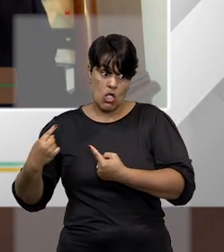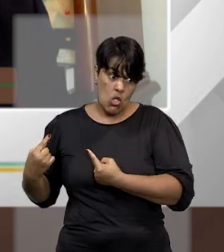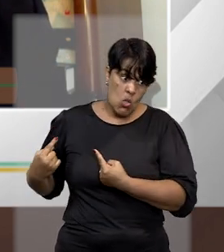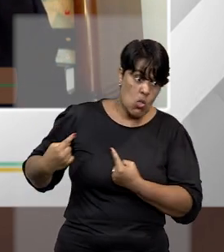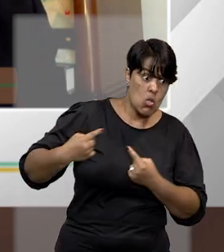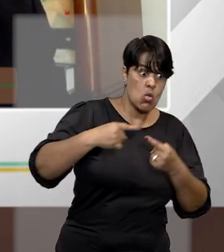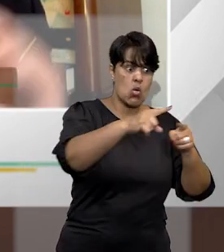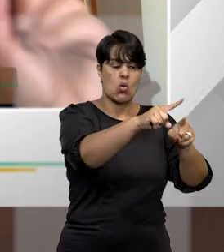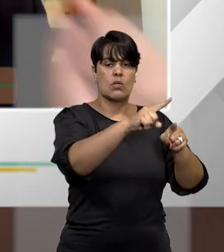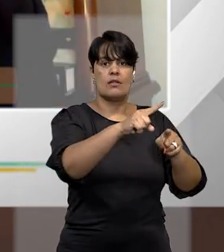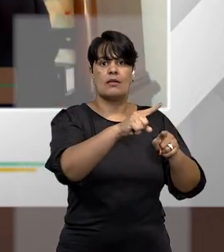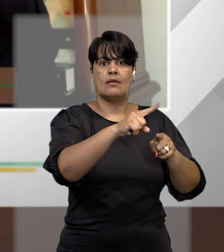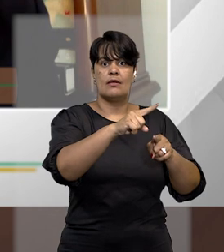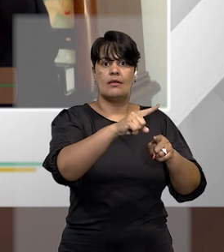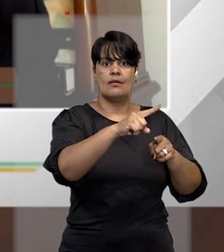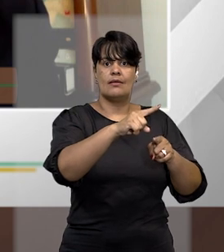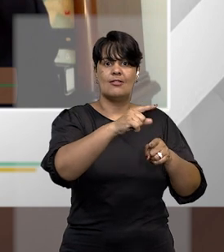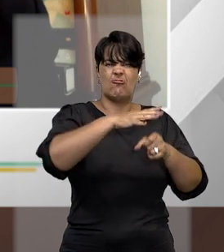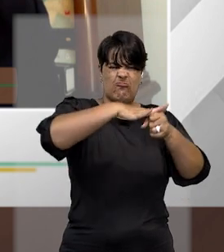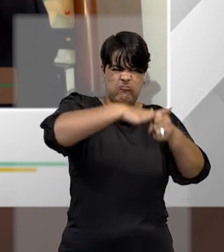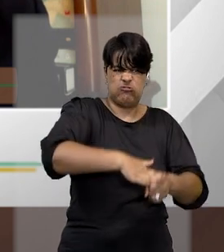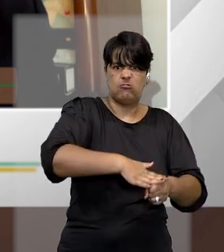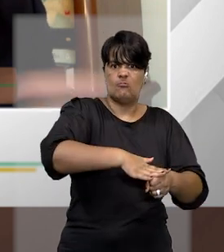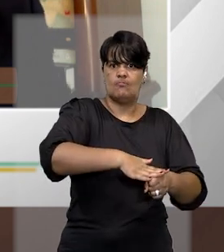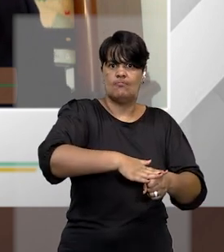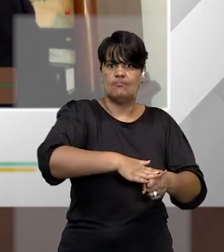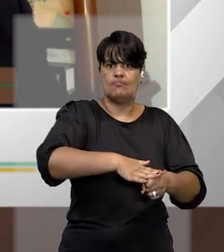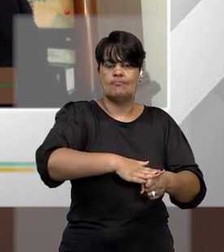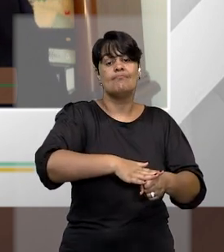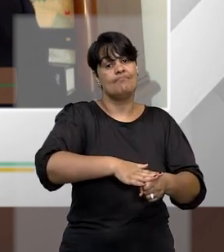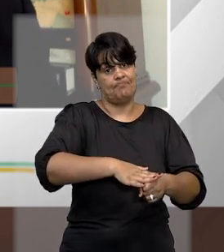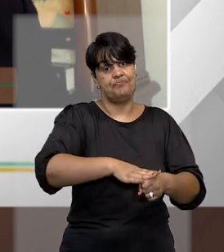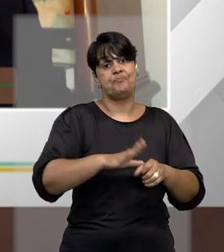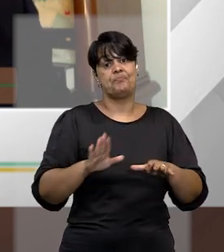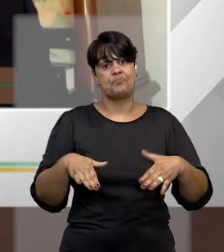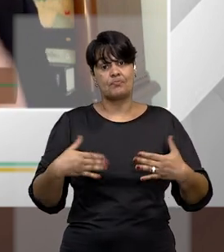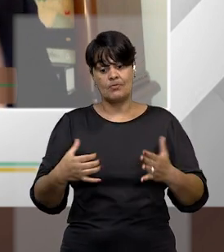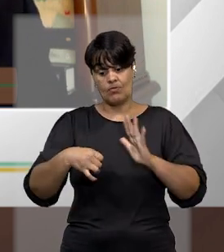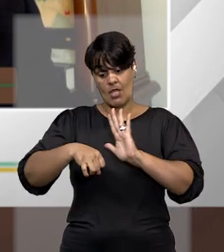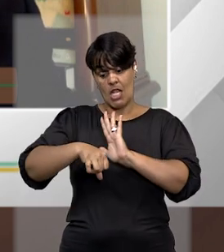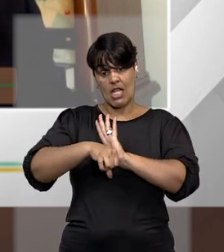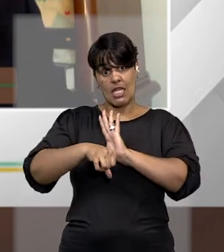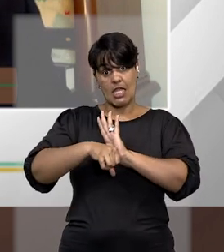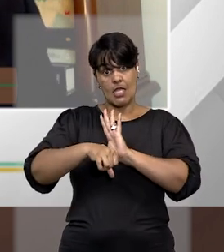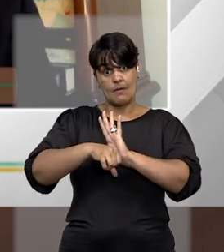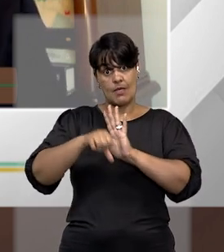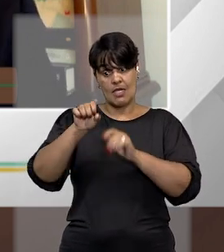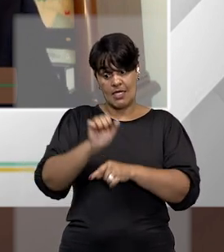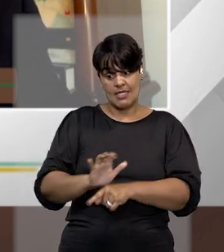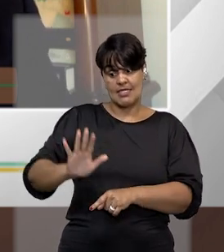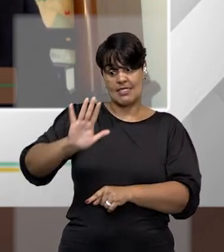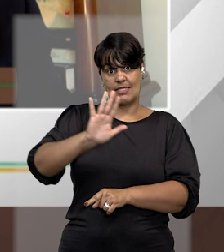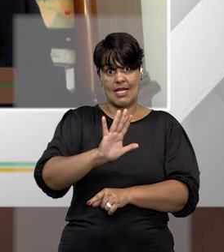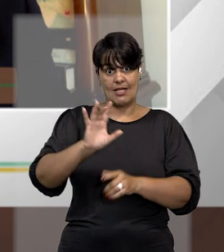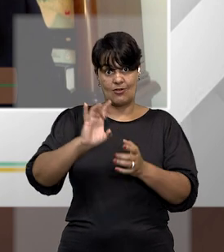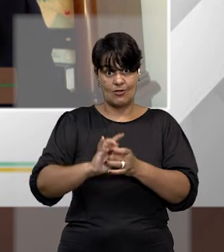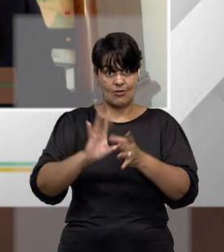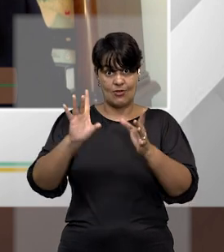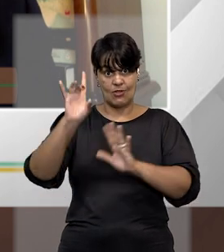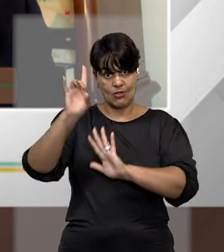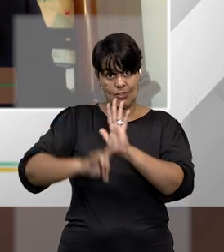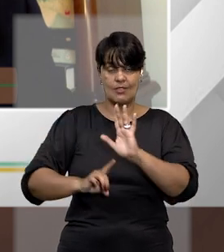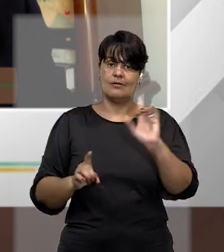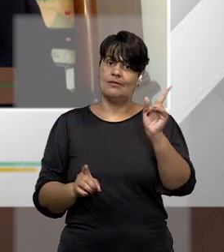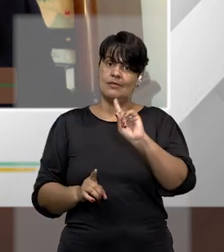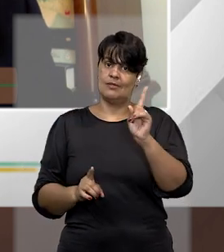Então, por isso que eu penso que um crime quanto Estado democrático de direito, ele não pode ter o status de dignidade que é dado a um crime